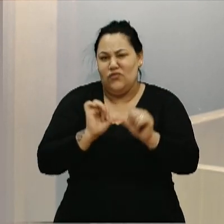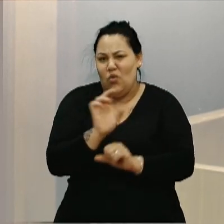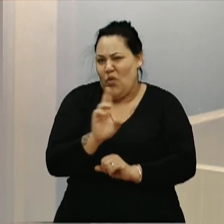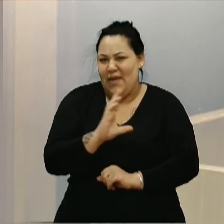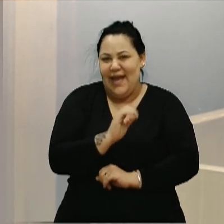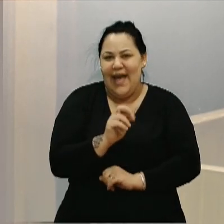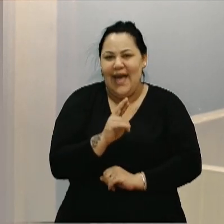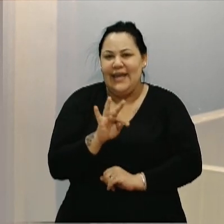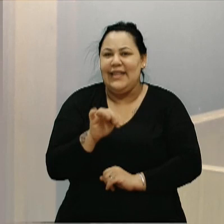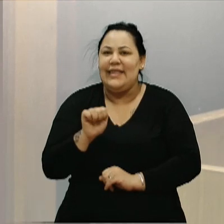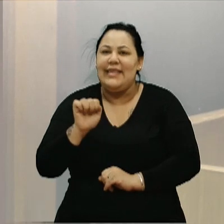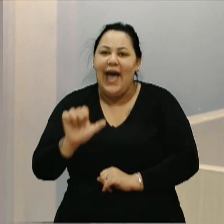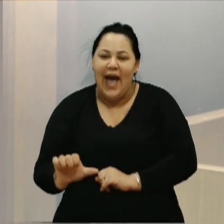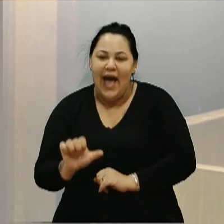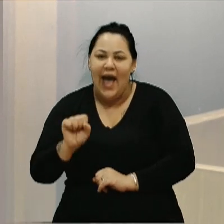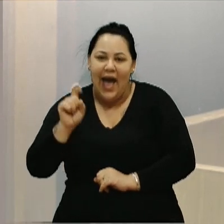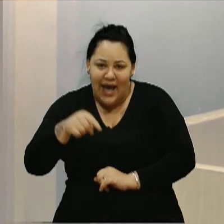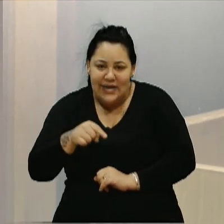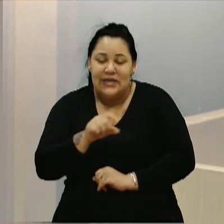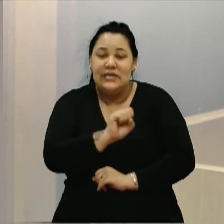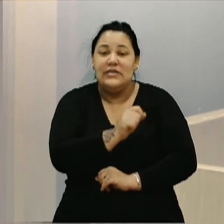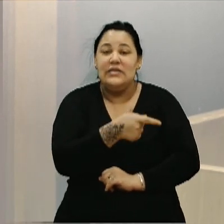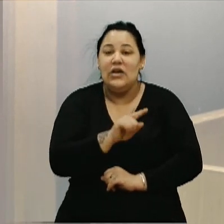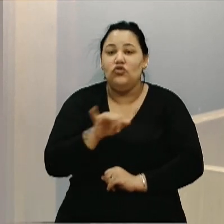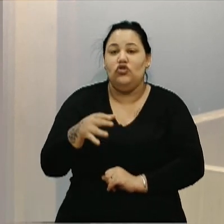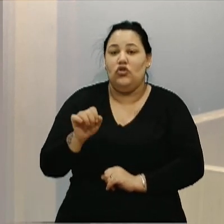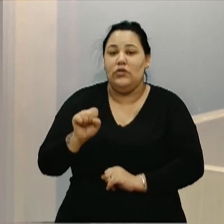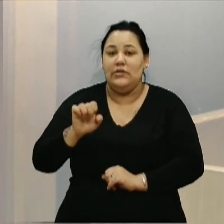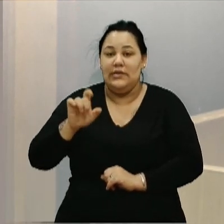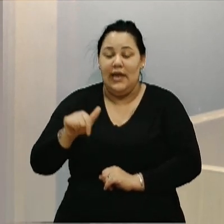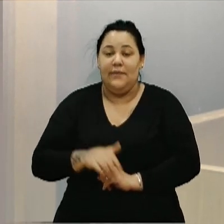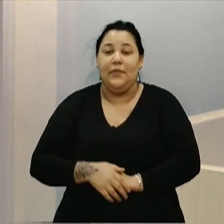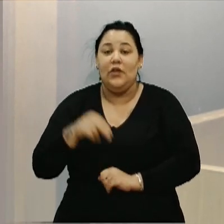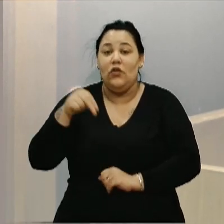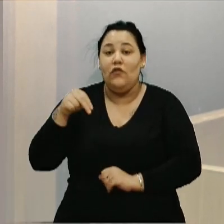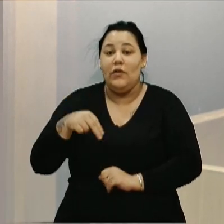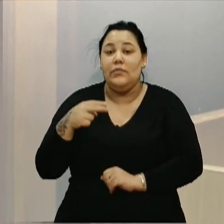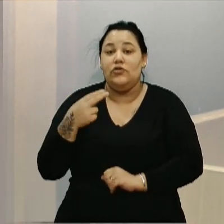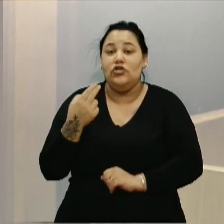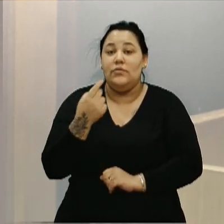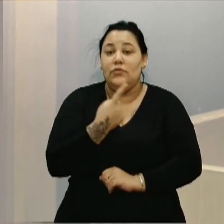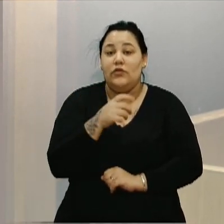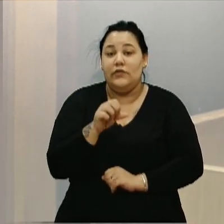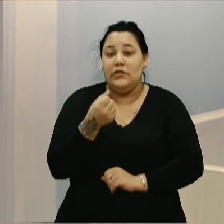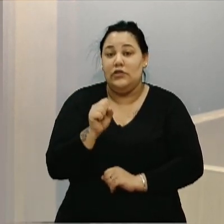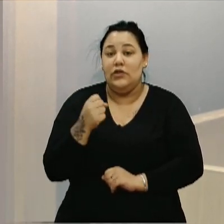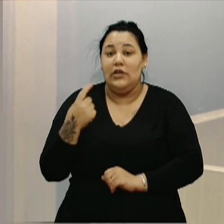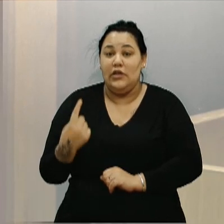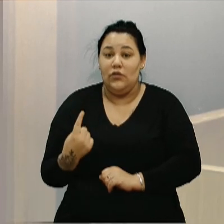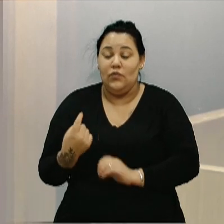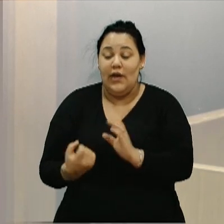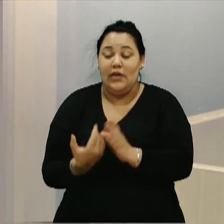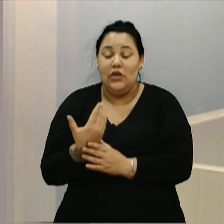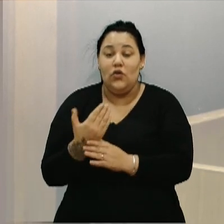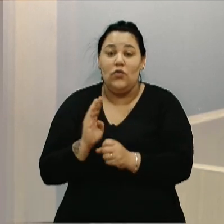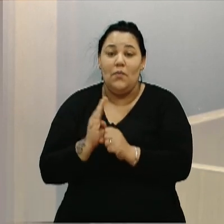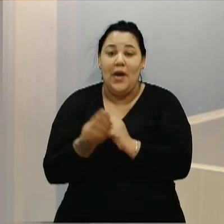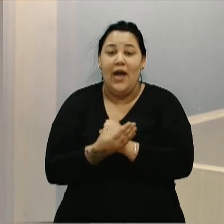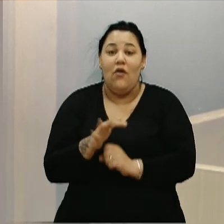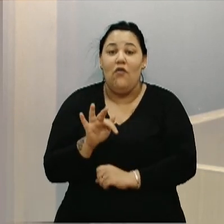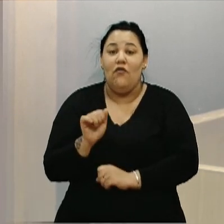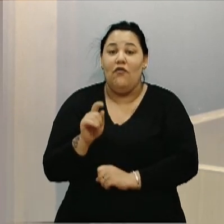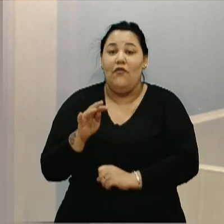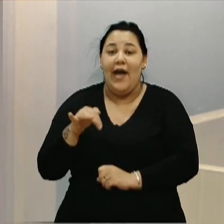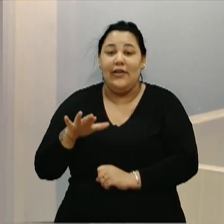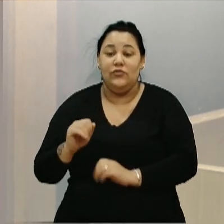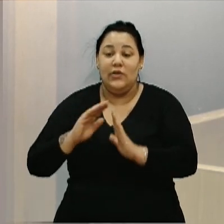Em novembro de 1981, foi inaugurada a segunda unidade no bairro Fátima, batizada de creche Cinderela. A escola foi construída